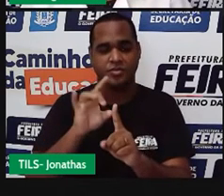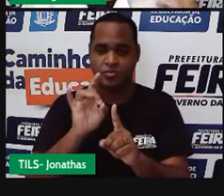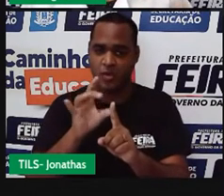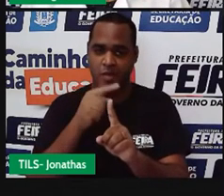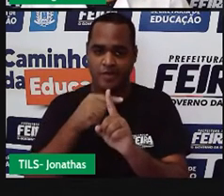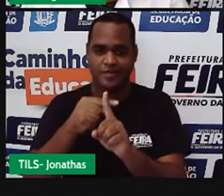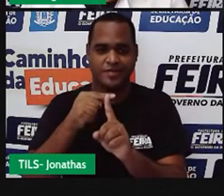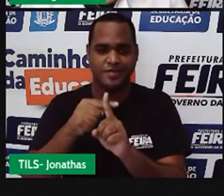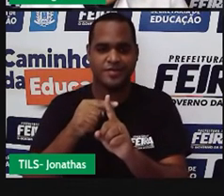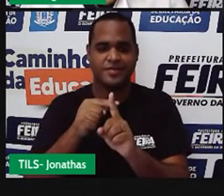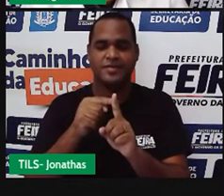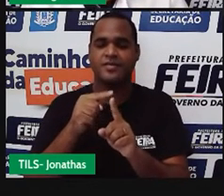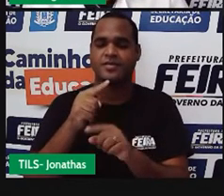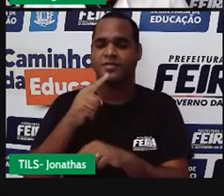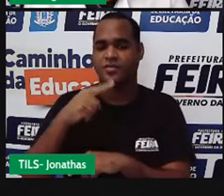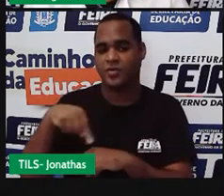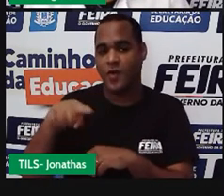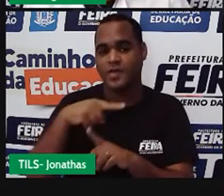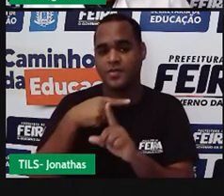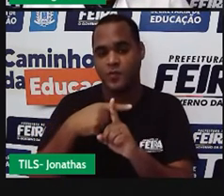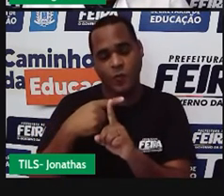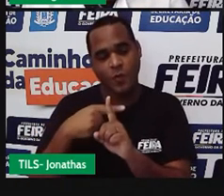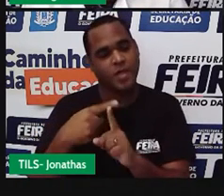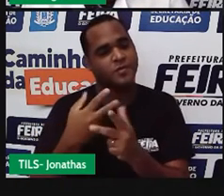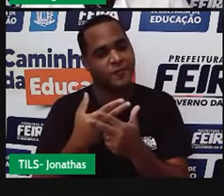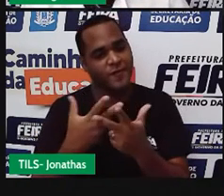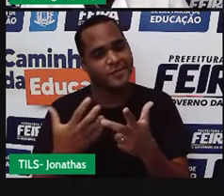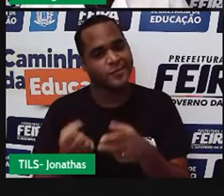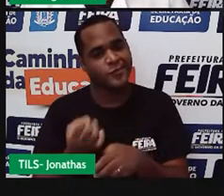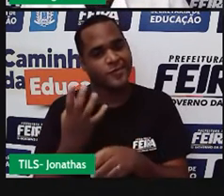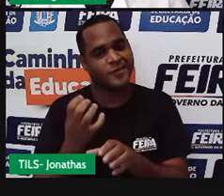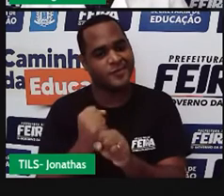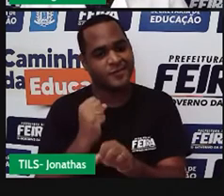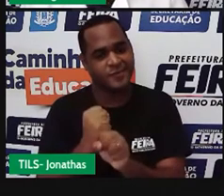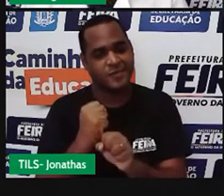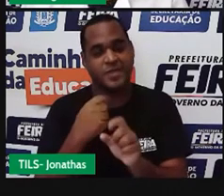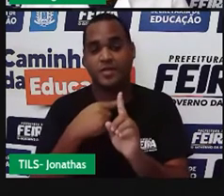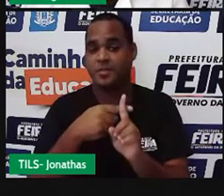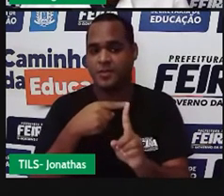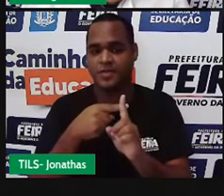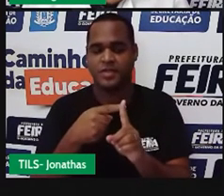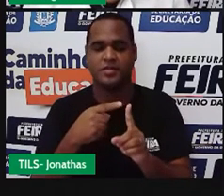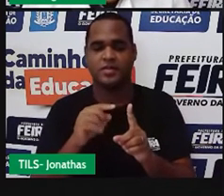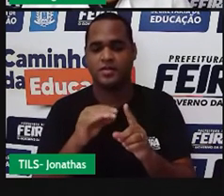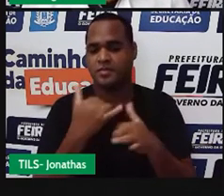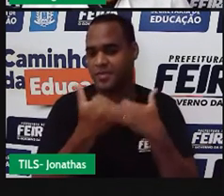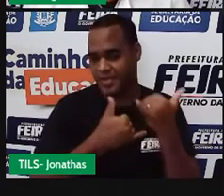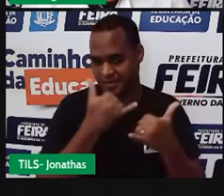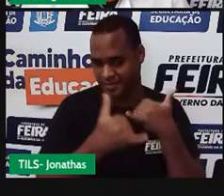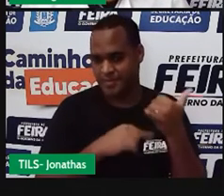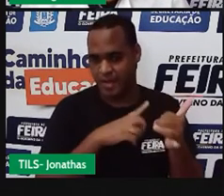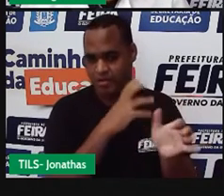Então, vamos somar as quantidades de brinquedos.